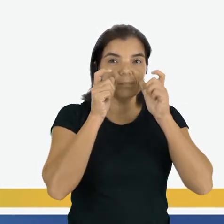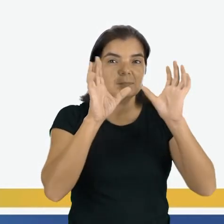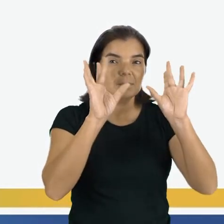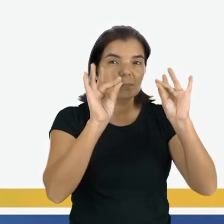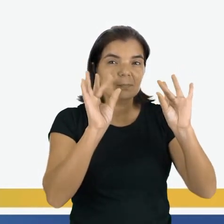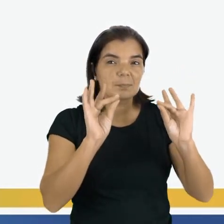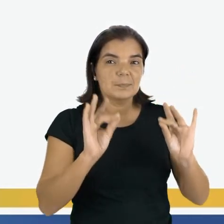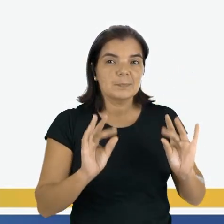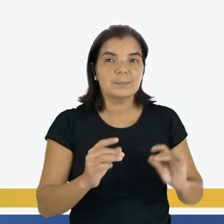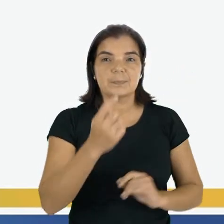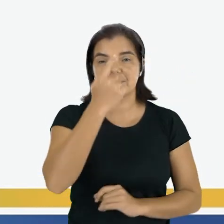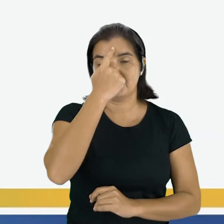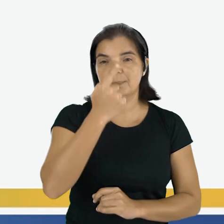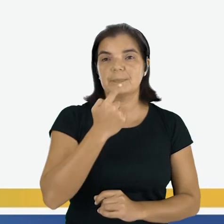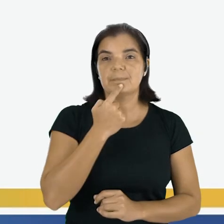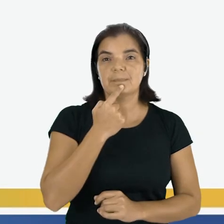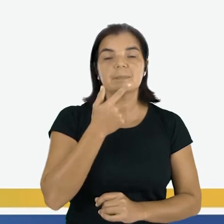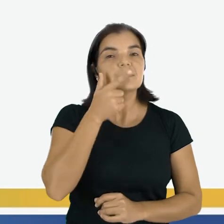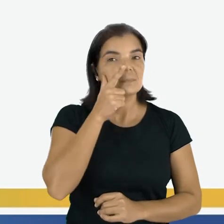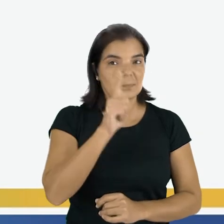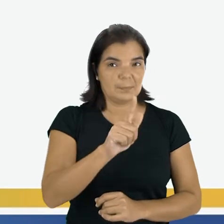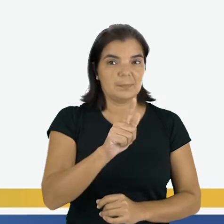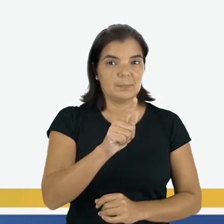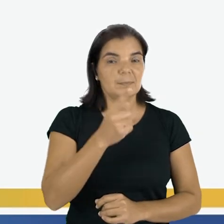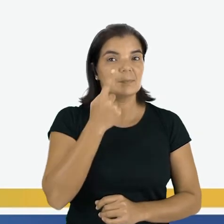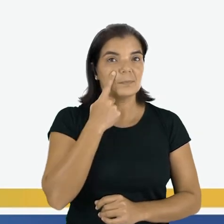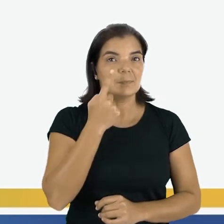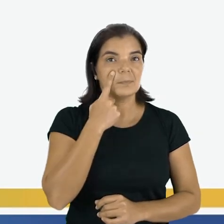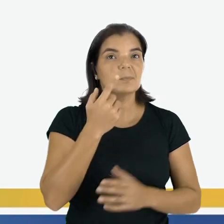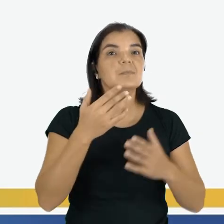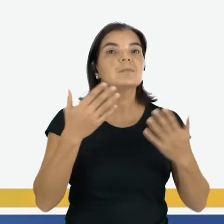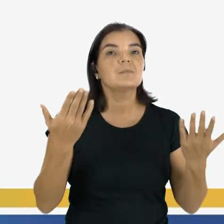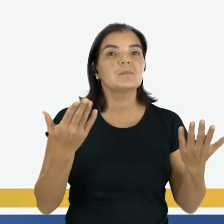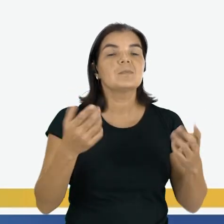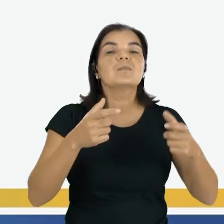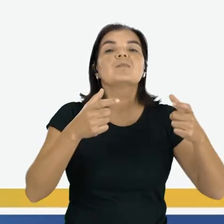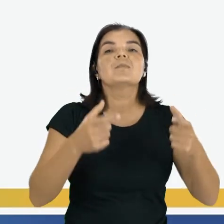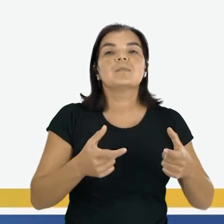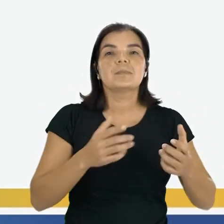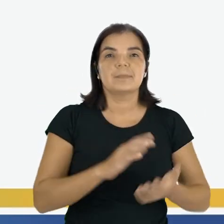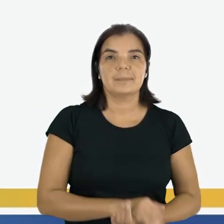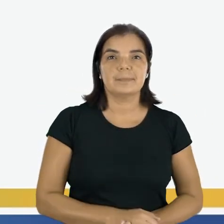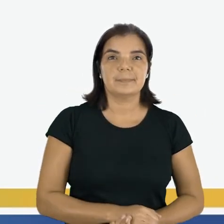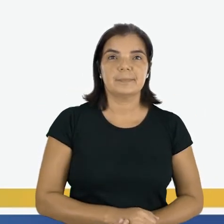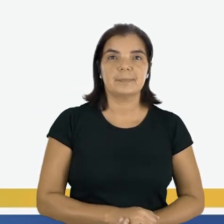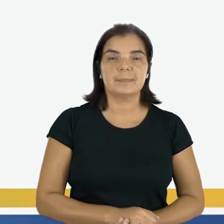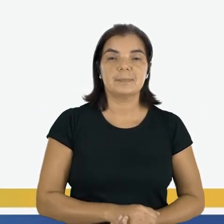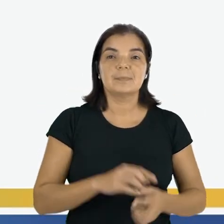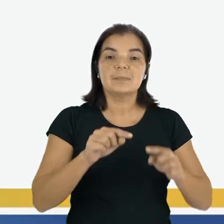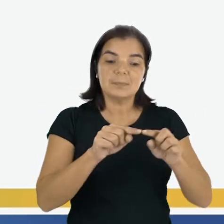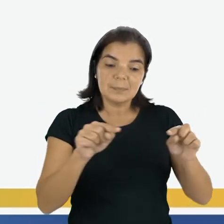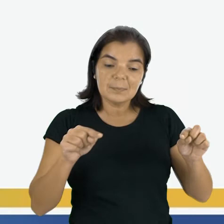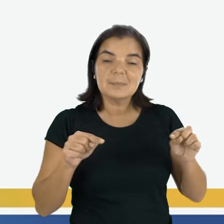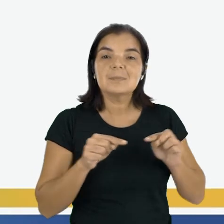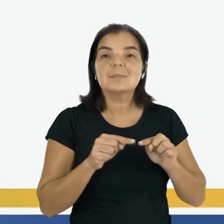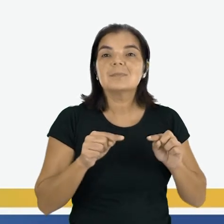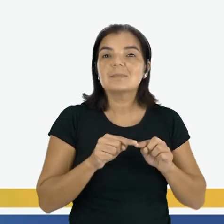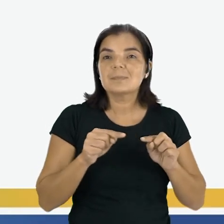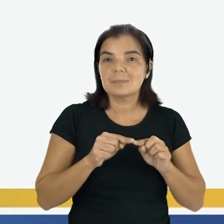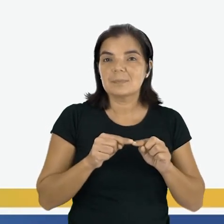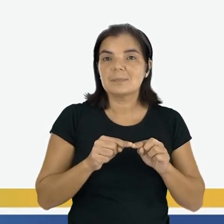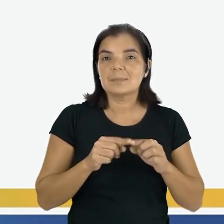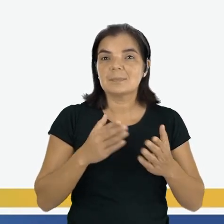detalhe esta imagem. Você conseguiu localizar qual é essa dependência? Qual é esse espaço da escola?